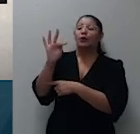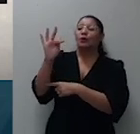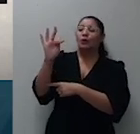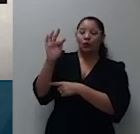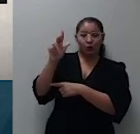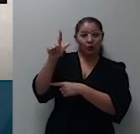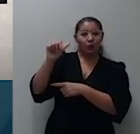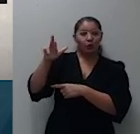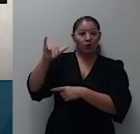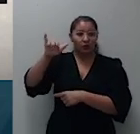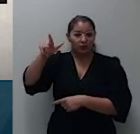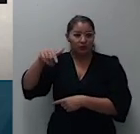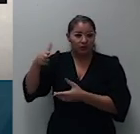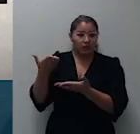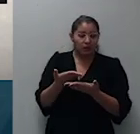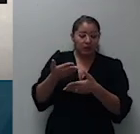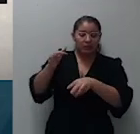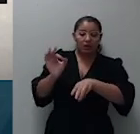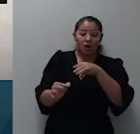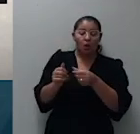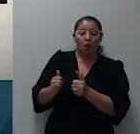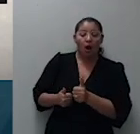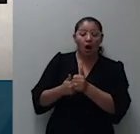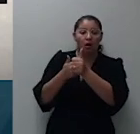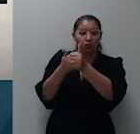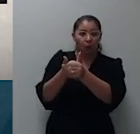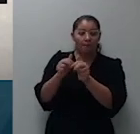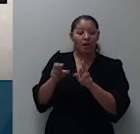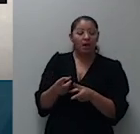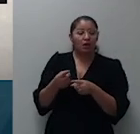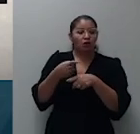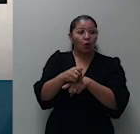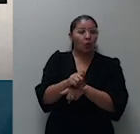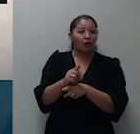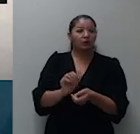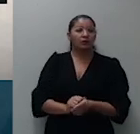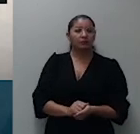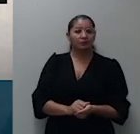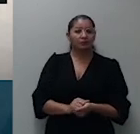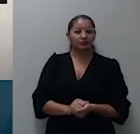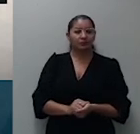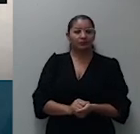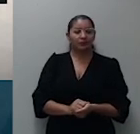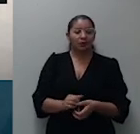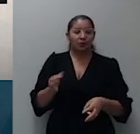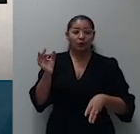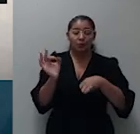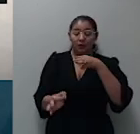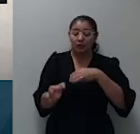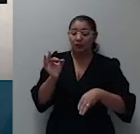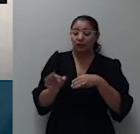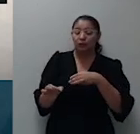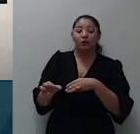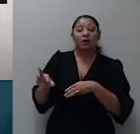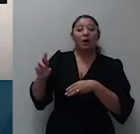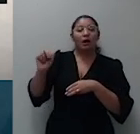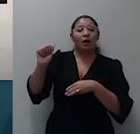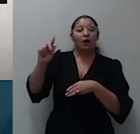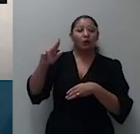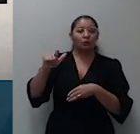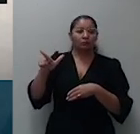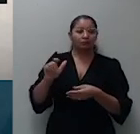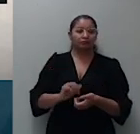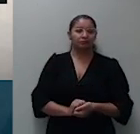Marisa Belgalopi acompanham a divergência inaugurada pelo eminente ministro Raul Araújo ao que aderiu no que